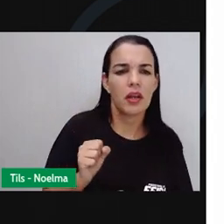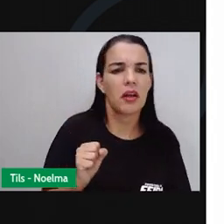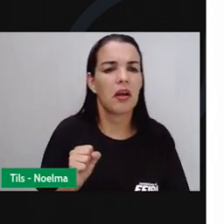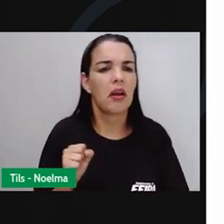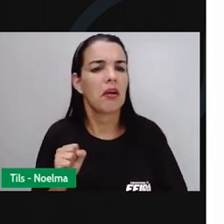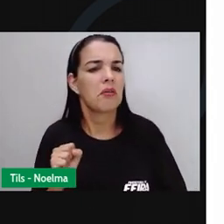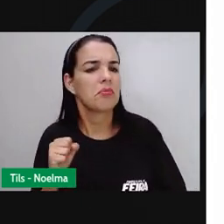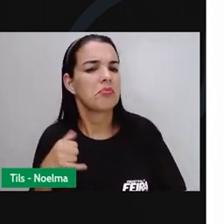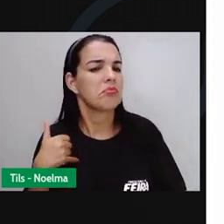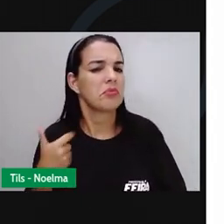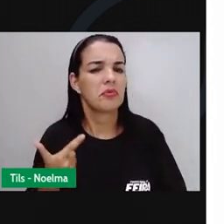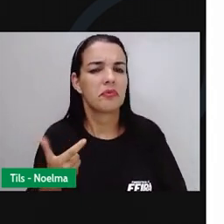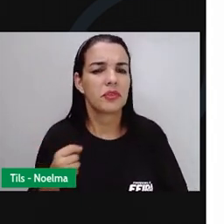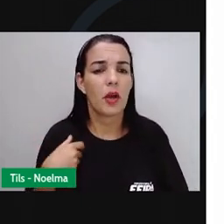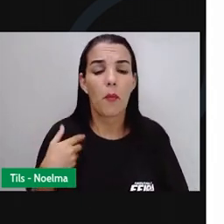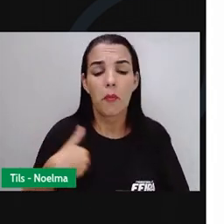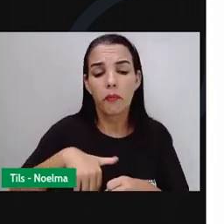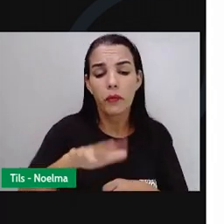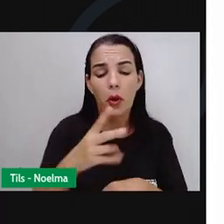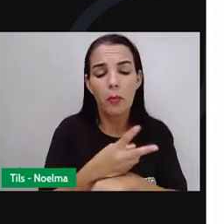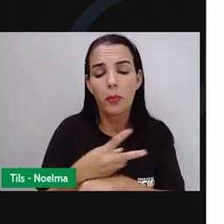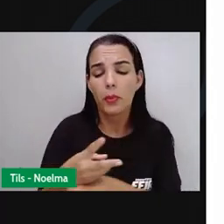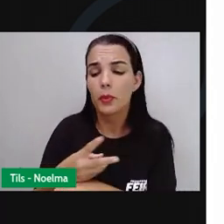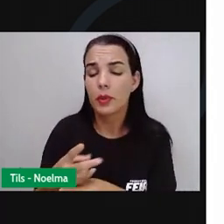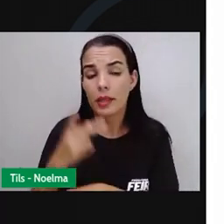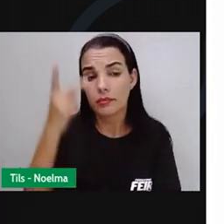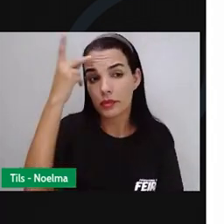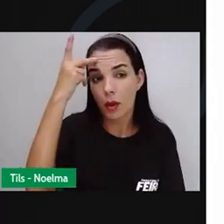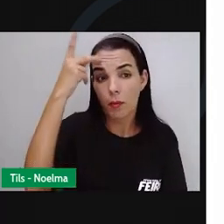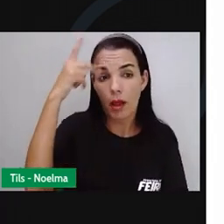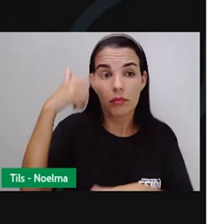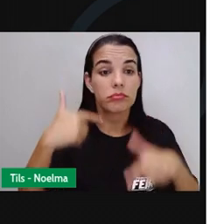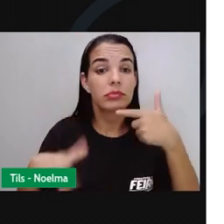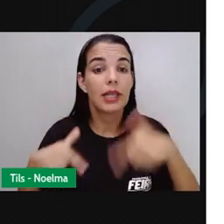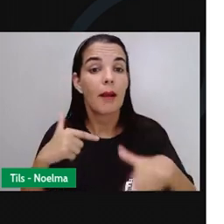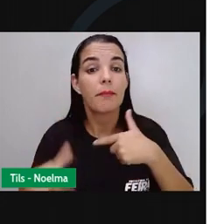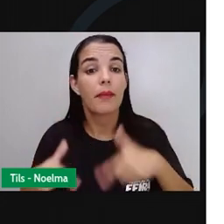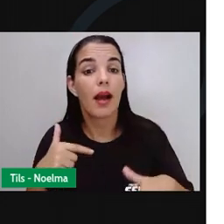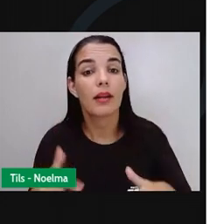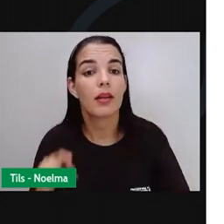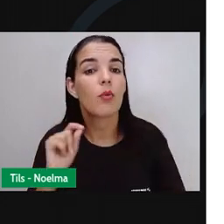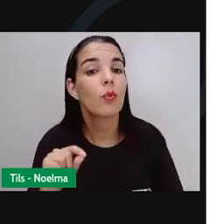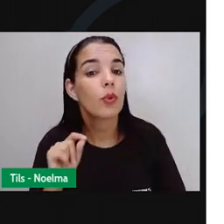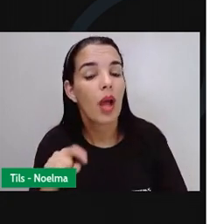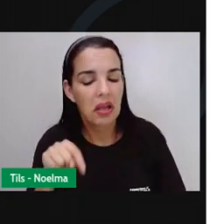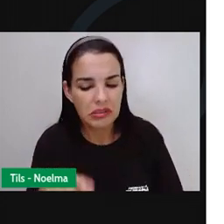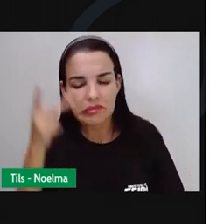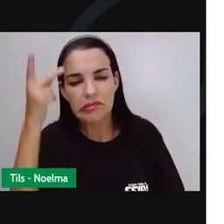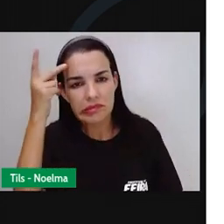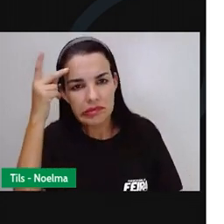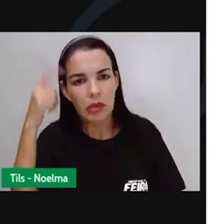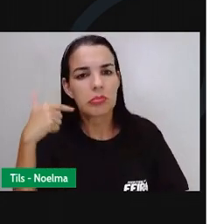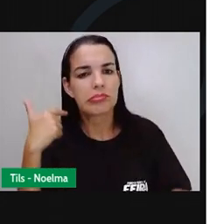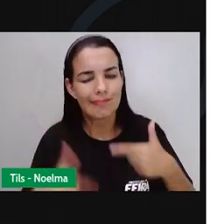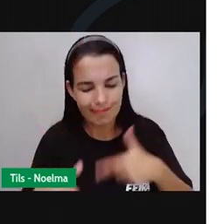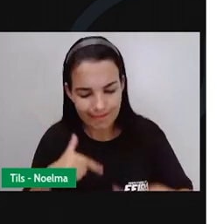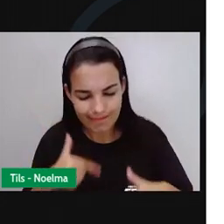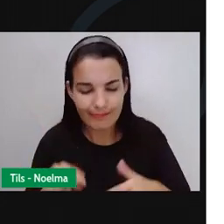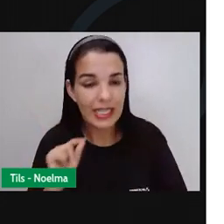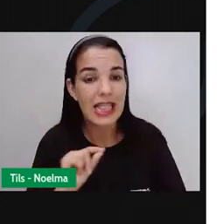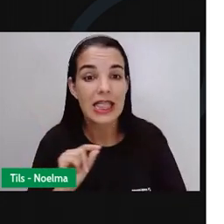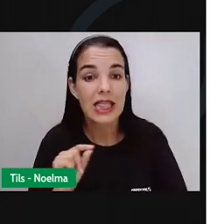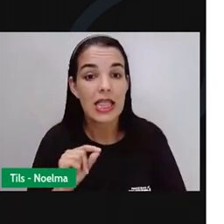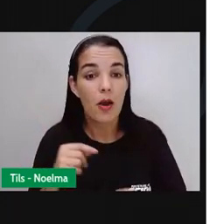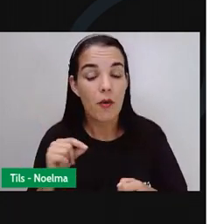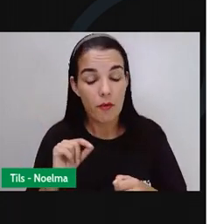para procurar melhores dias aqui e trabalhar em subemprego aqui em São Paulo. Eu não me programei,